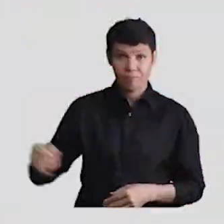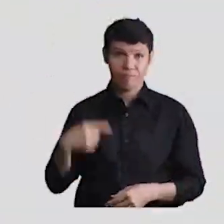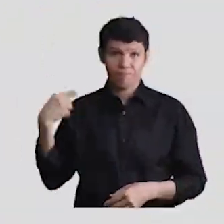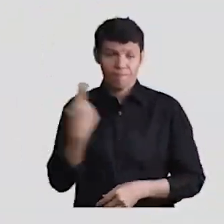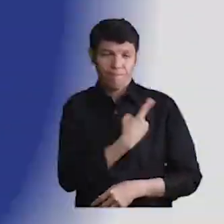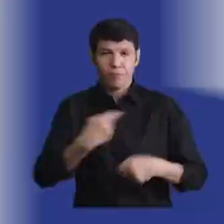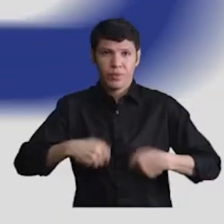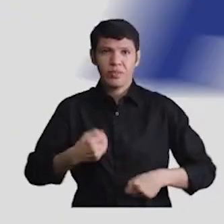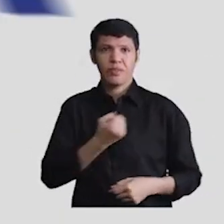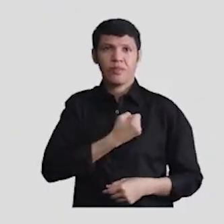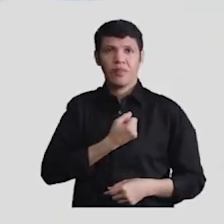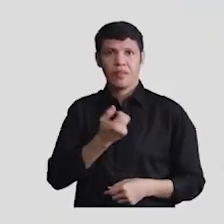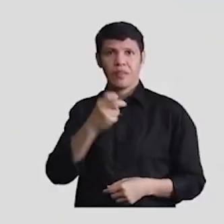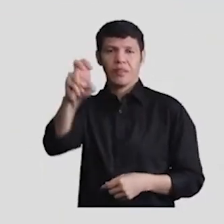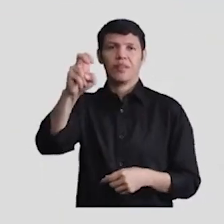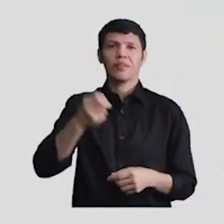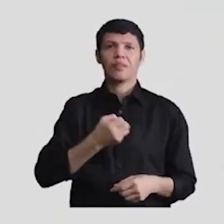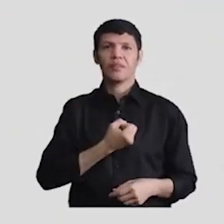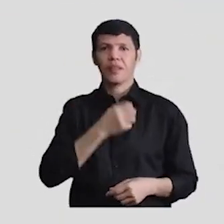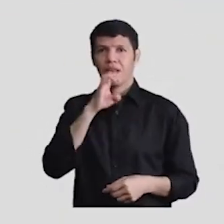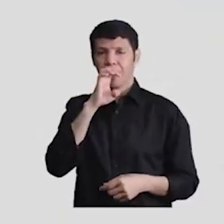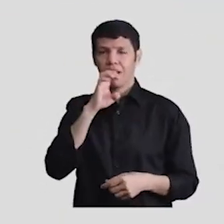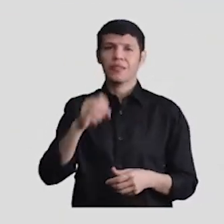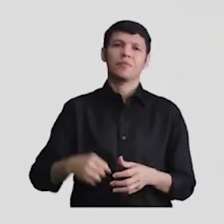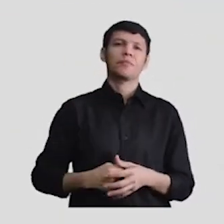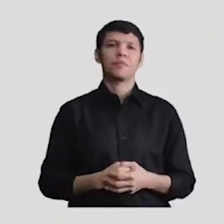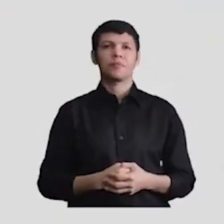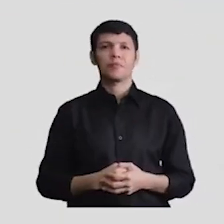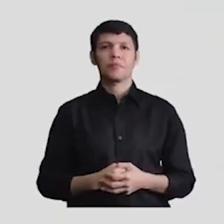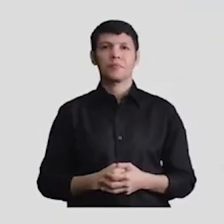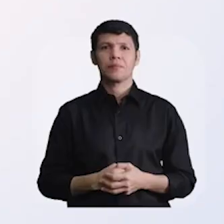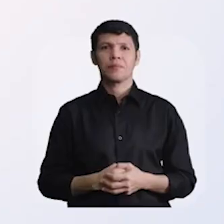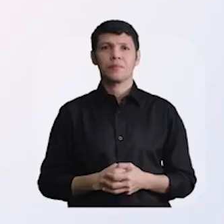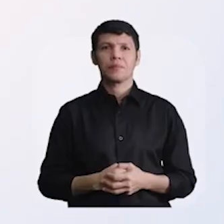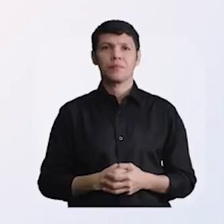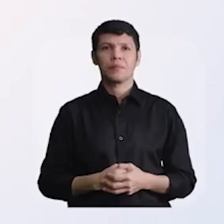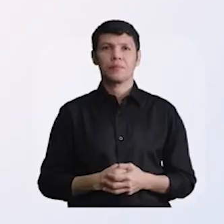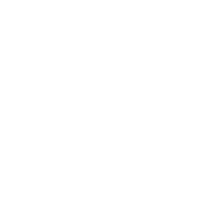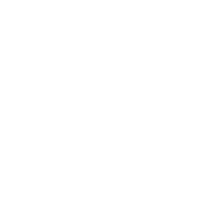hora, para crescer tem que mudar. Vote Eduardo 15.